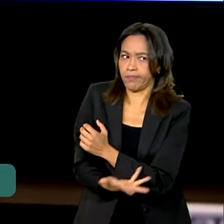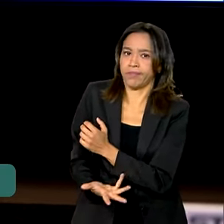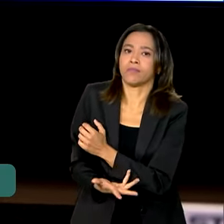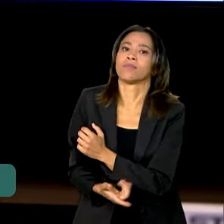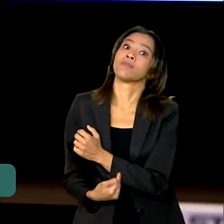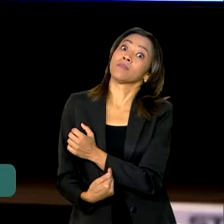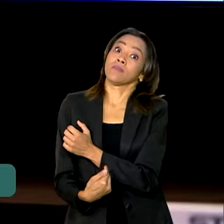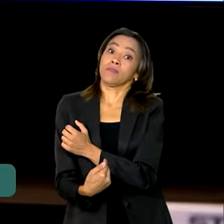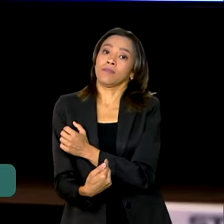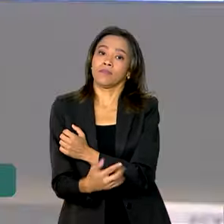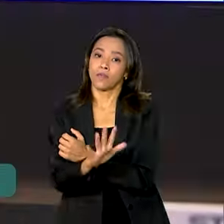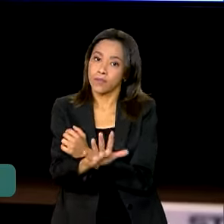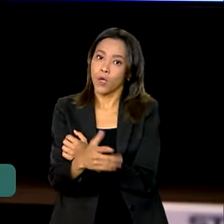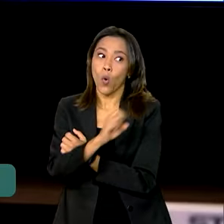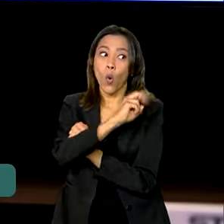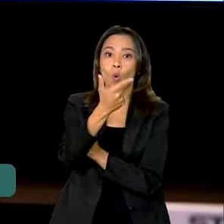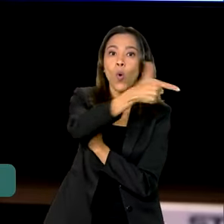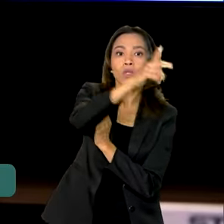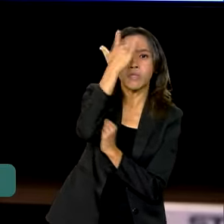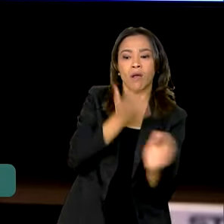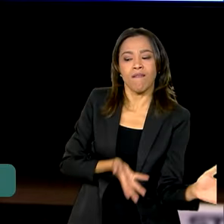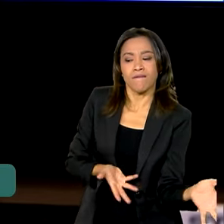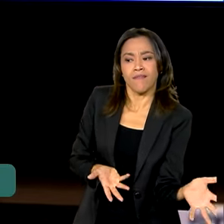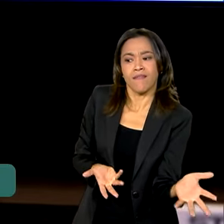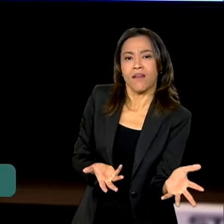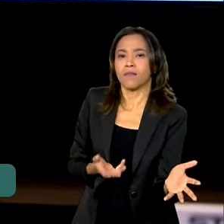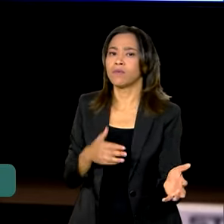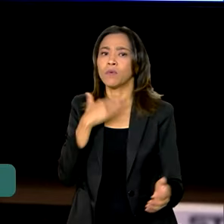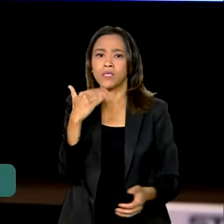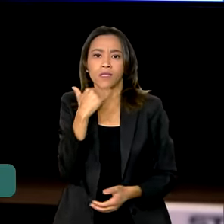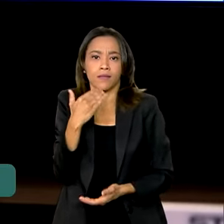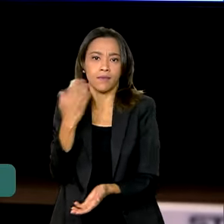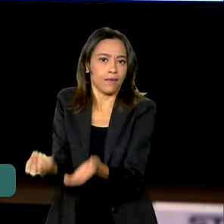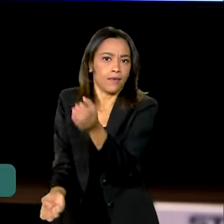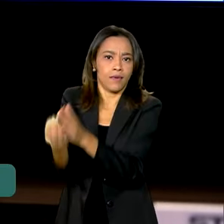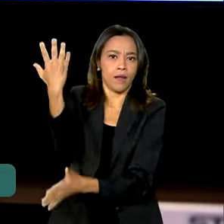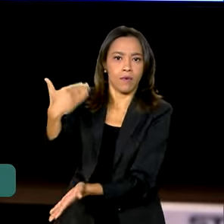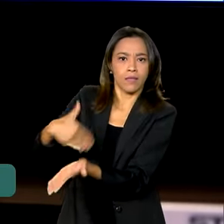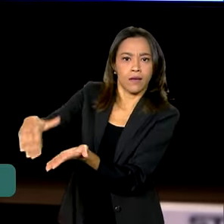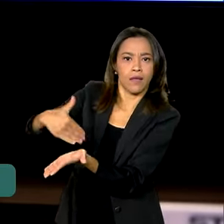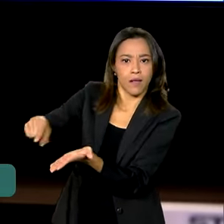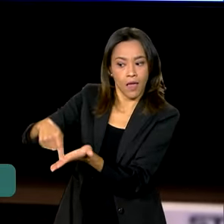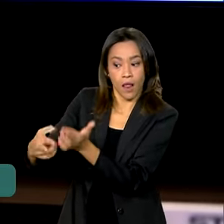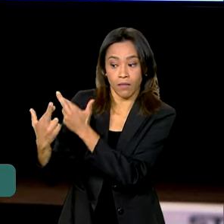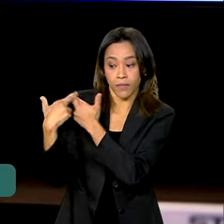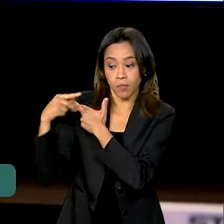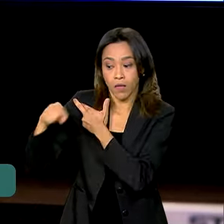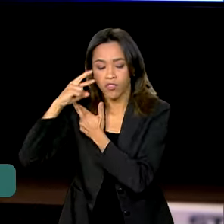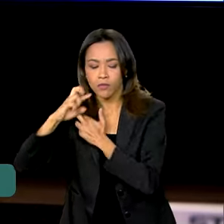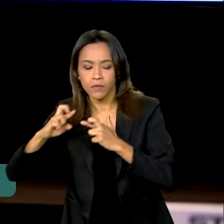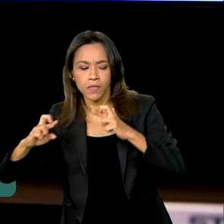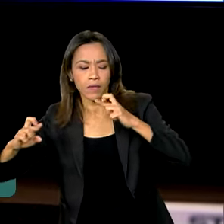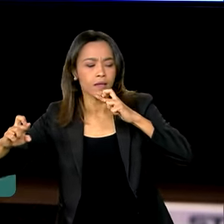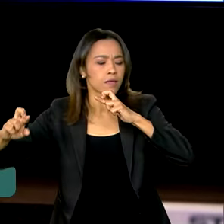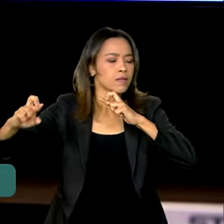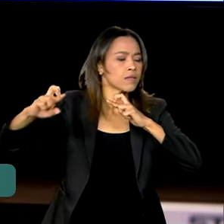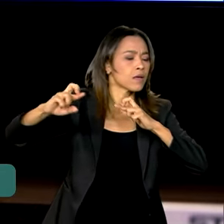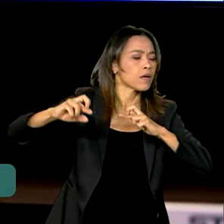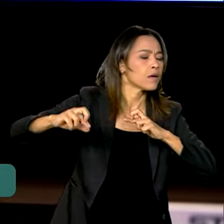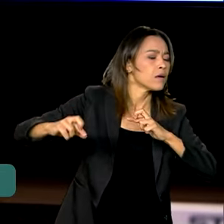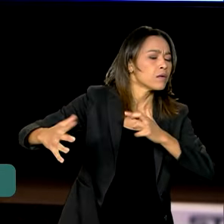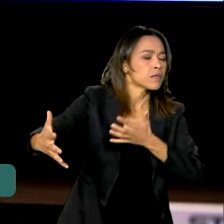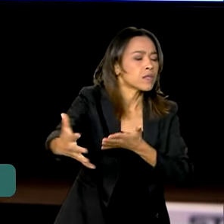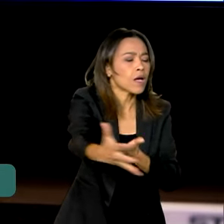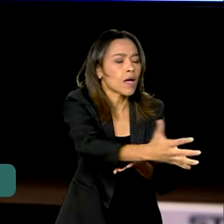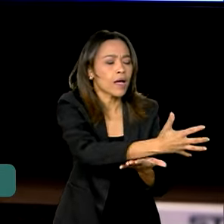externo que incentive a prática. Não adianta a gente criar uma secretaria que vá fazer fiscalização, que vá trabalhar em cima de arrecadação